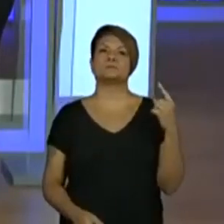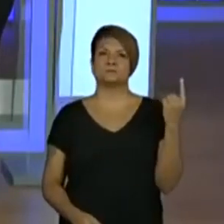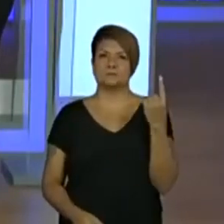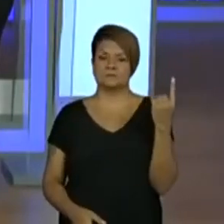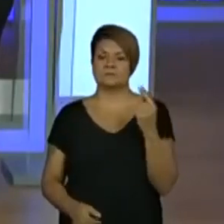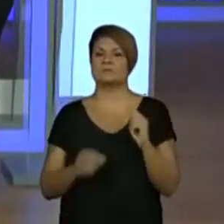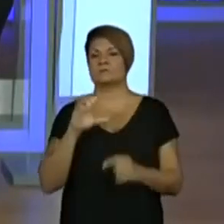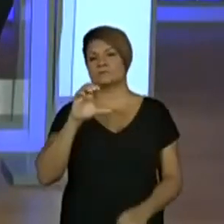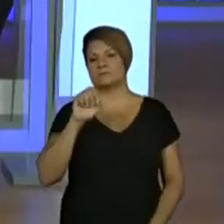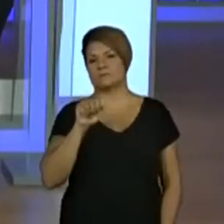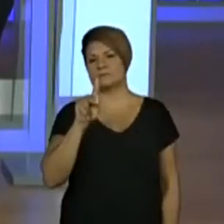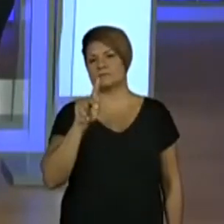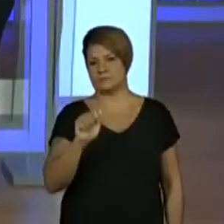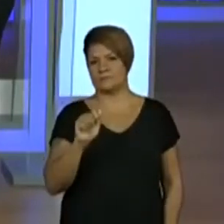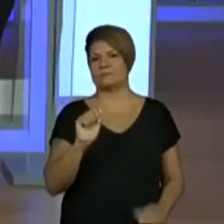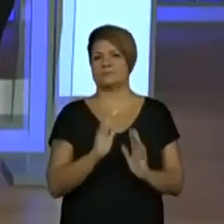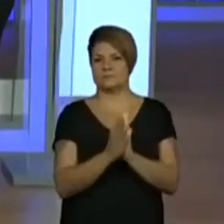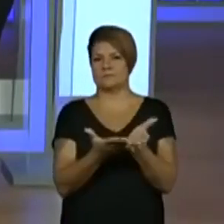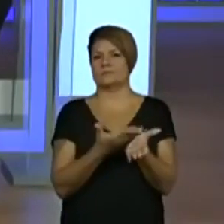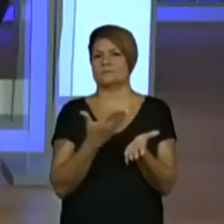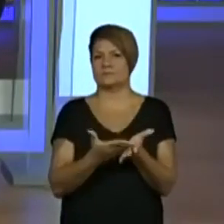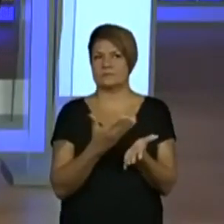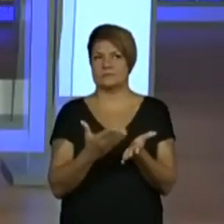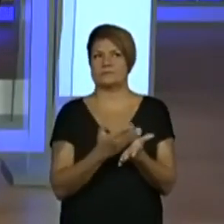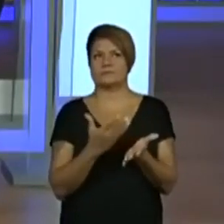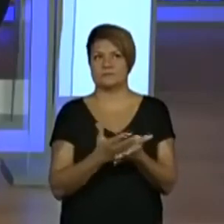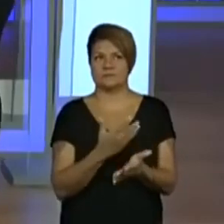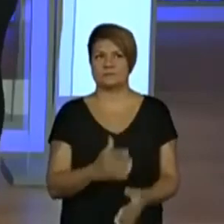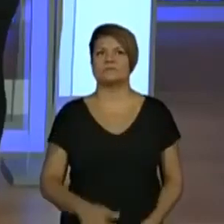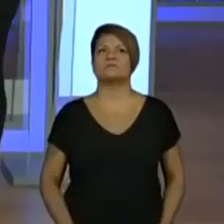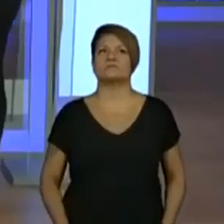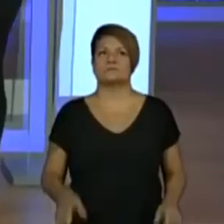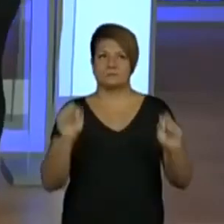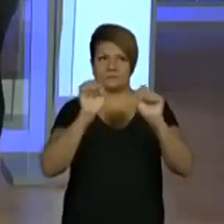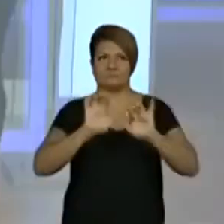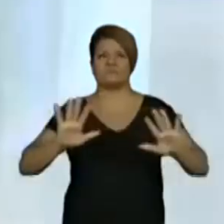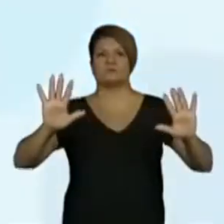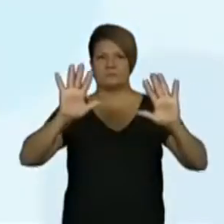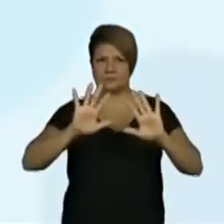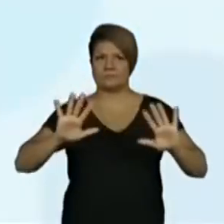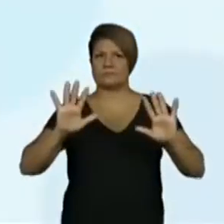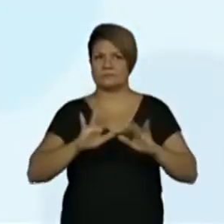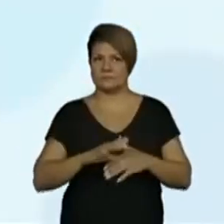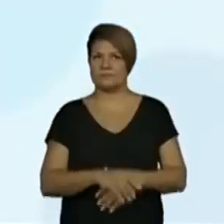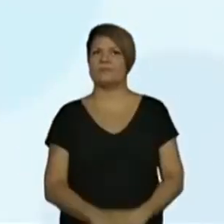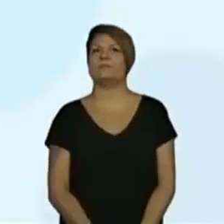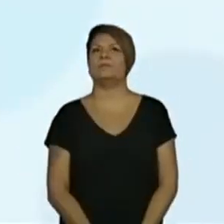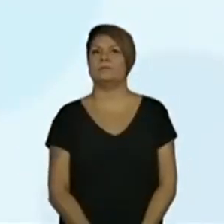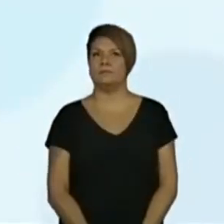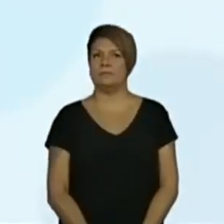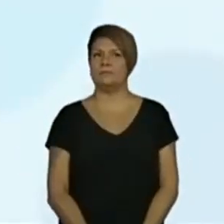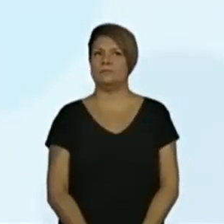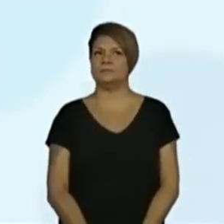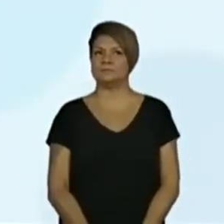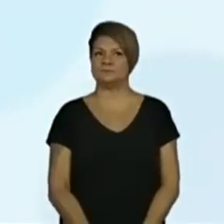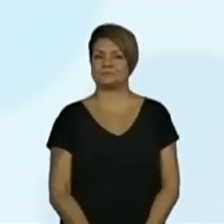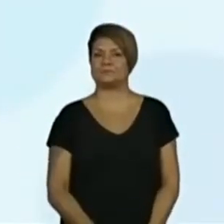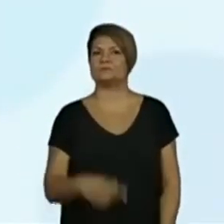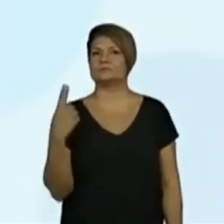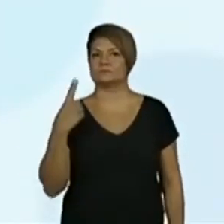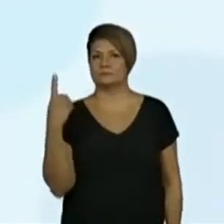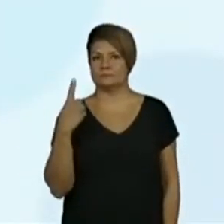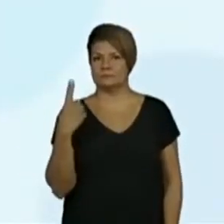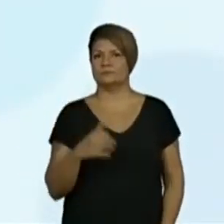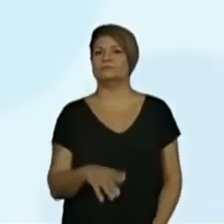livro, que é importante. Olha lá. Para eles retomarem, imagem, né? Sim, a gente gosta de fazer tudo. Primeiro eu tenho